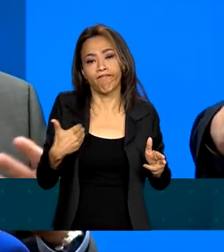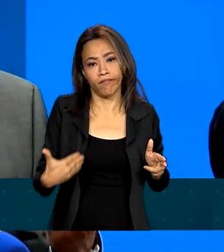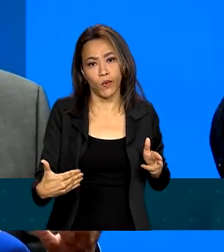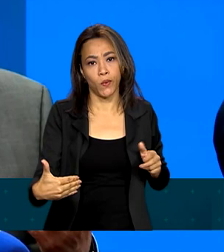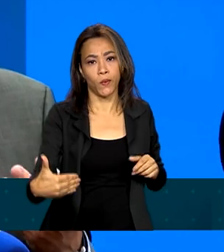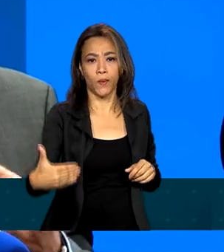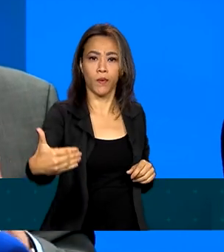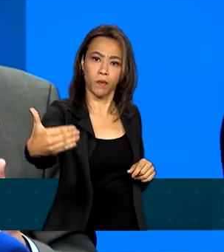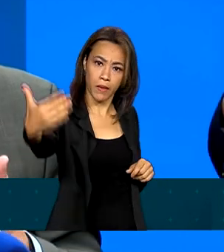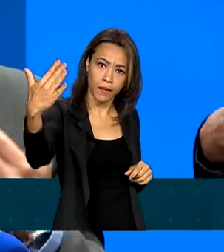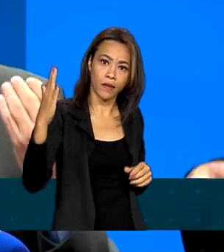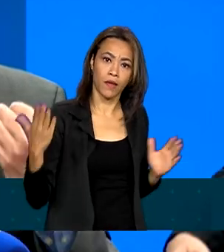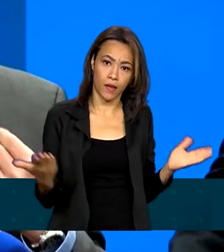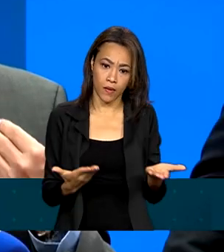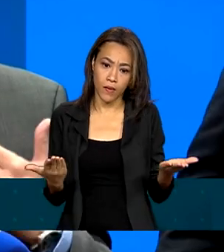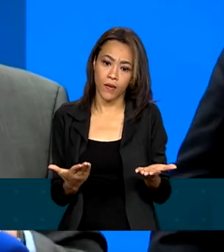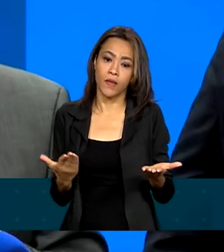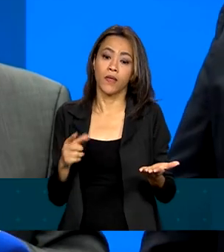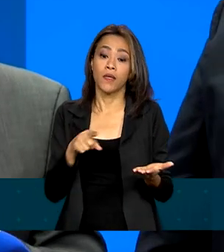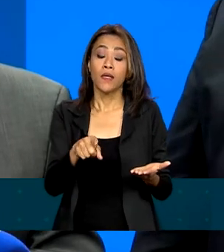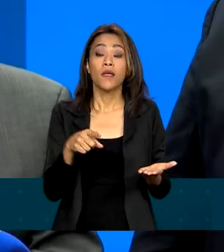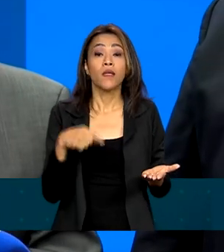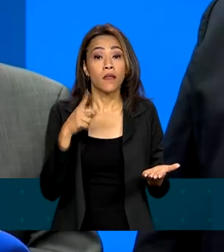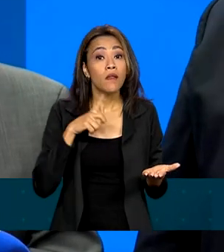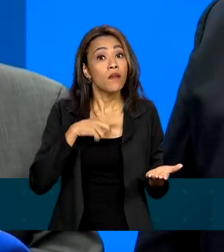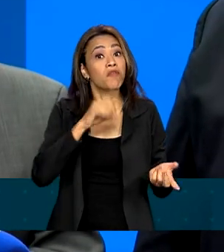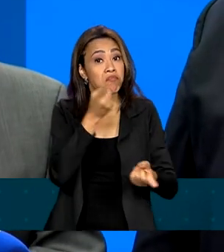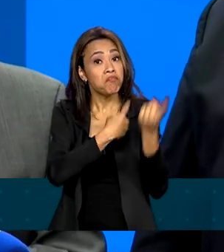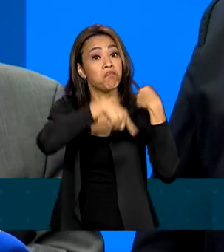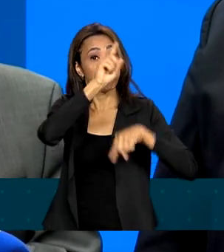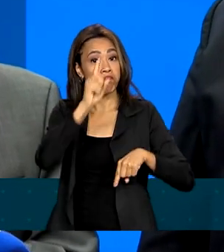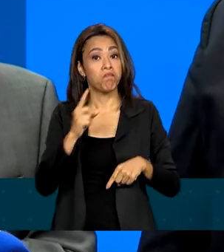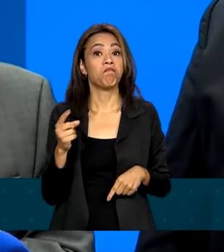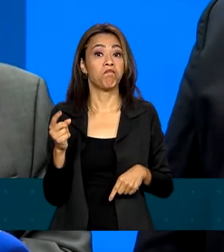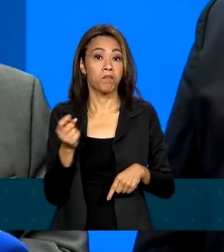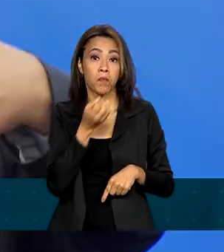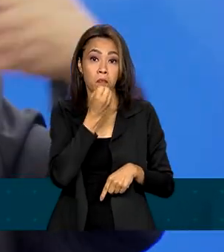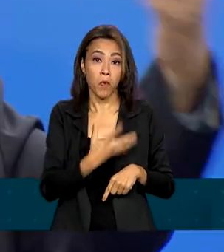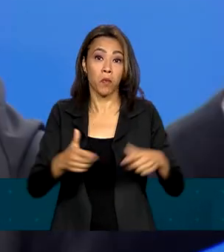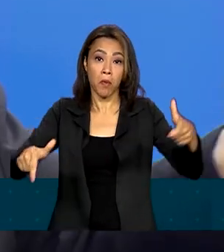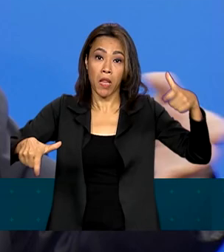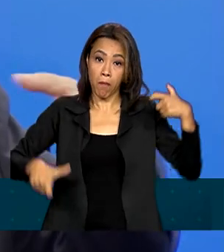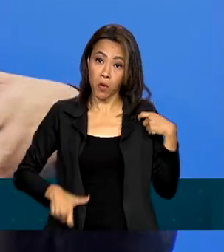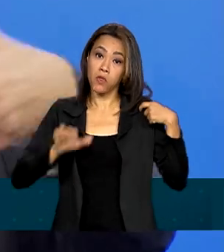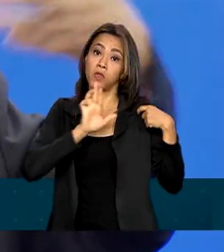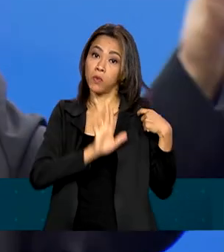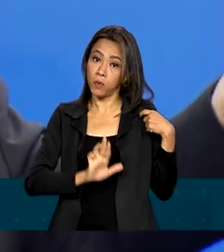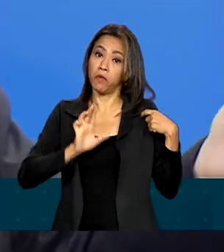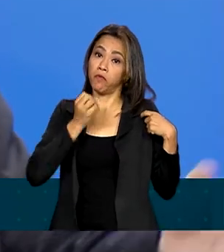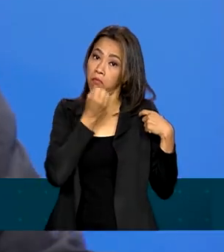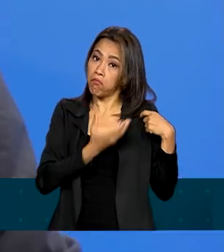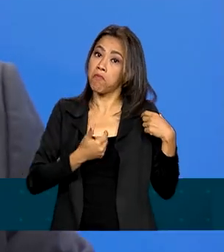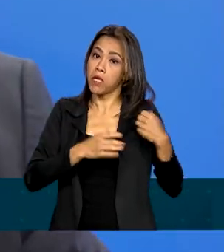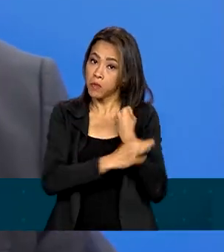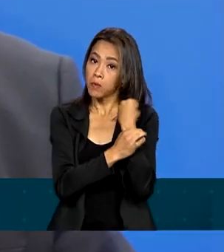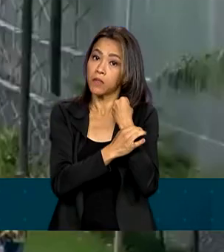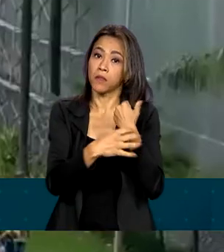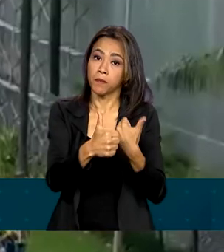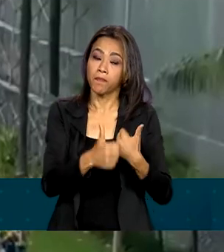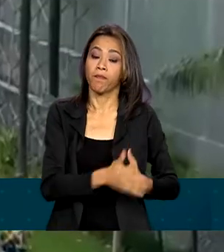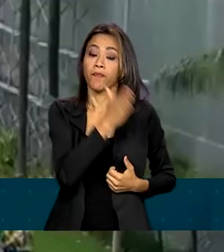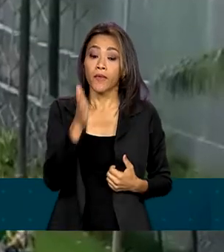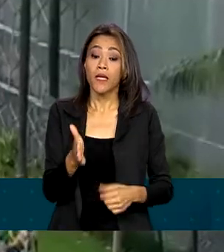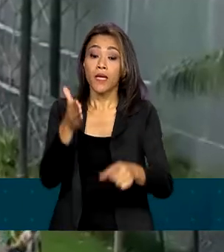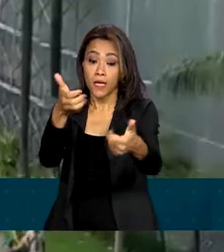normalidade, haja vista o êxito da operação da posse. Entretanto, ministro da Justiça confirmou que houve